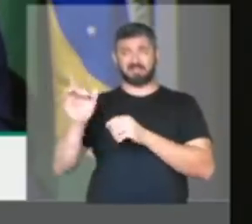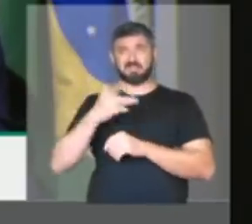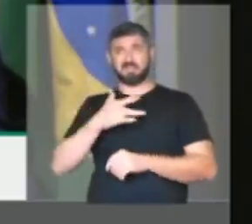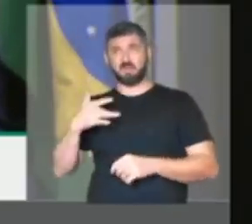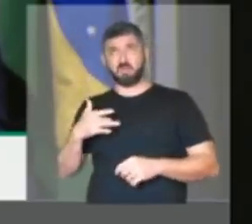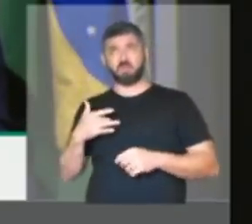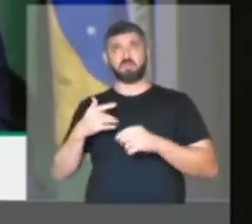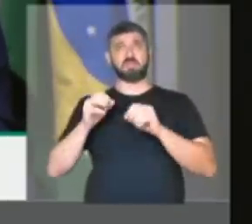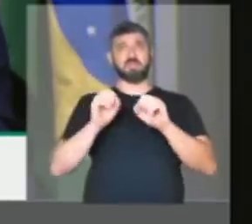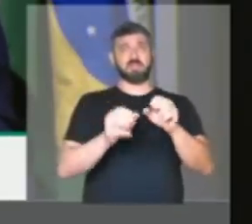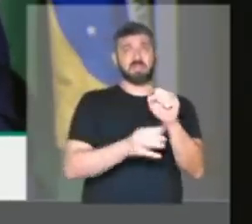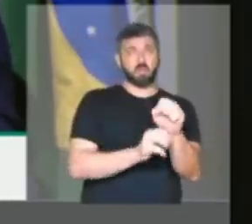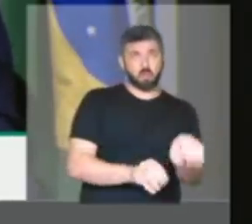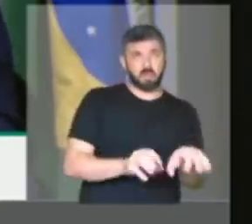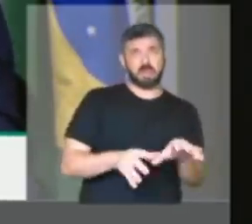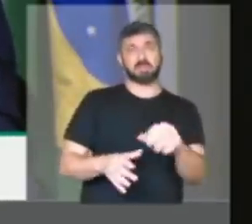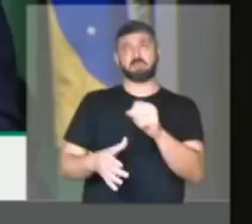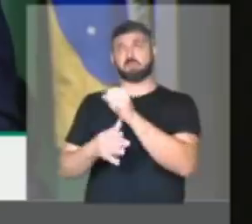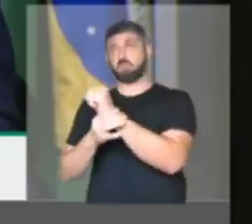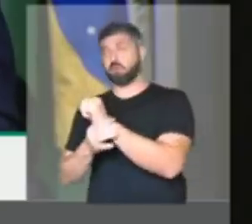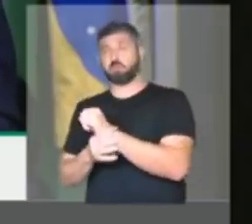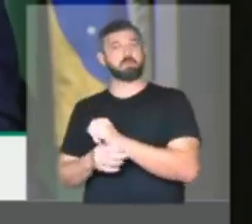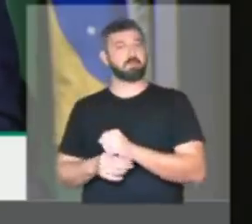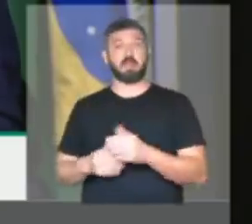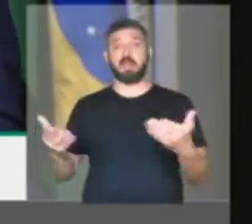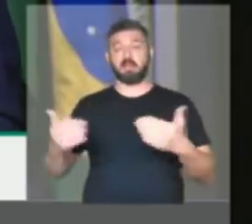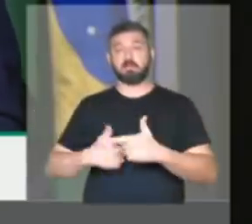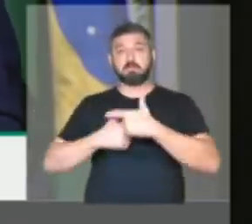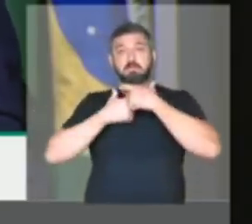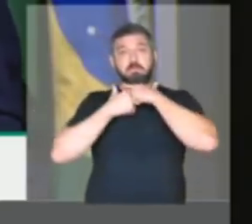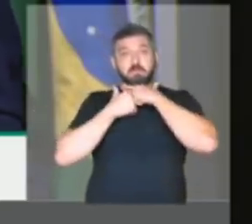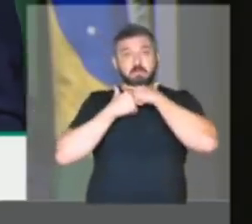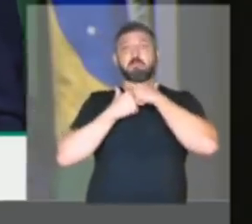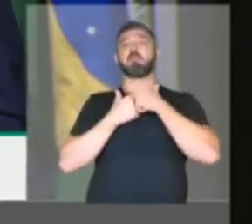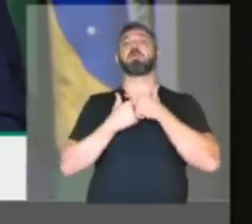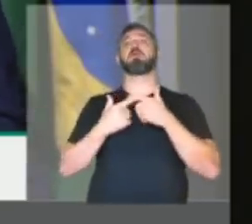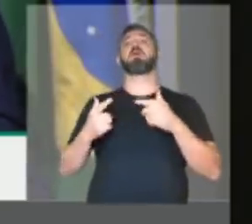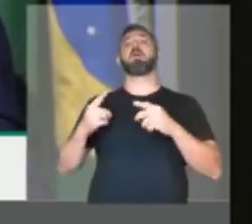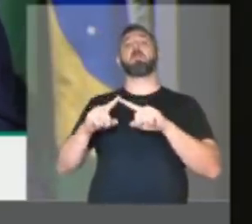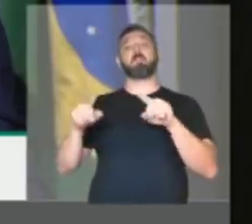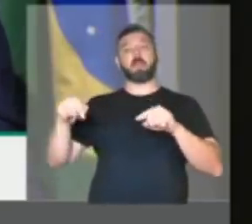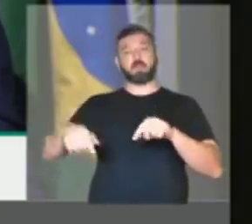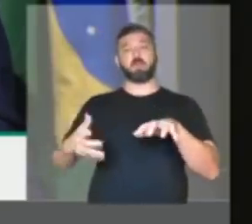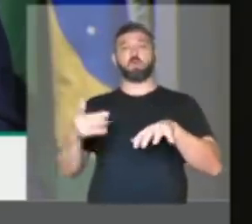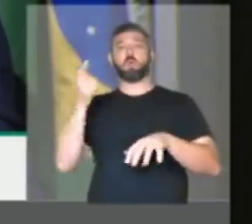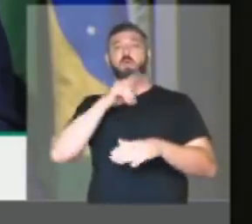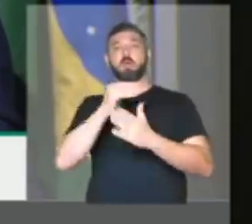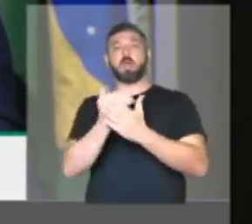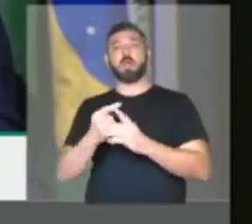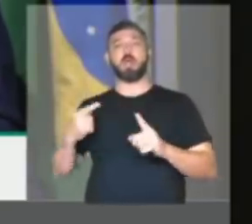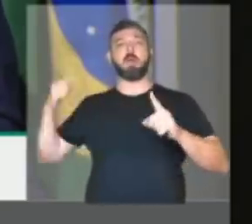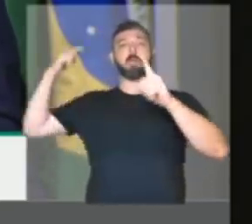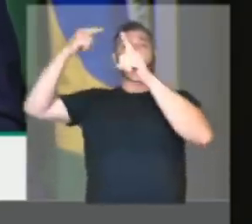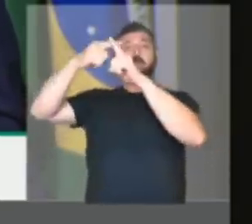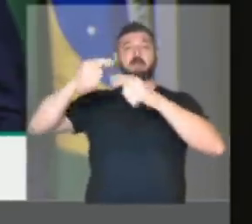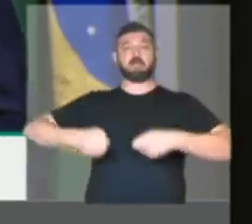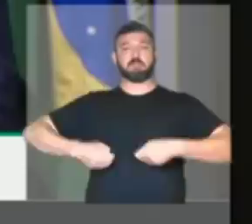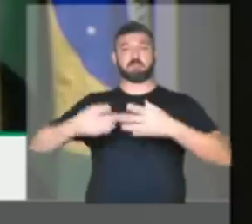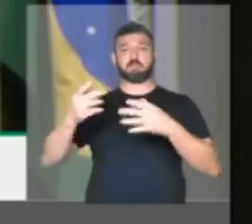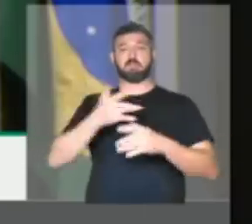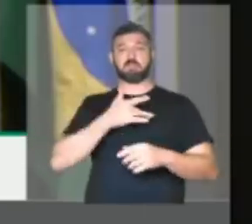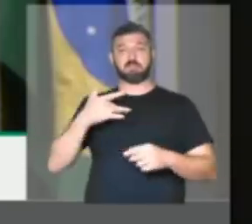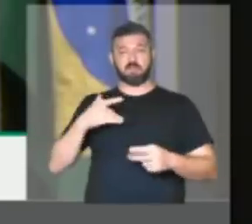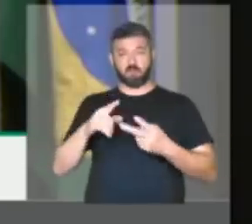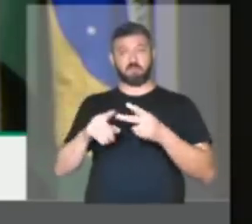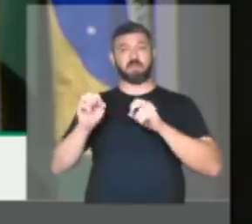saúde ou segurança. Pelo contrário, mesmo no momento de ajuste fiscal, este parlamento conseguiu aumentar as despesas com